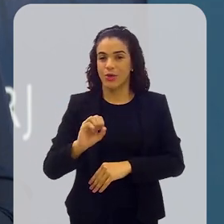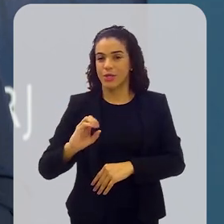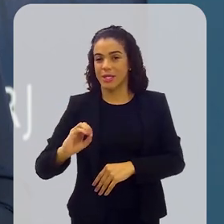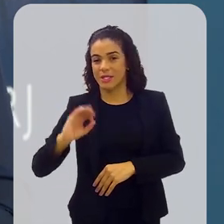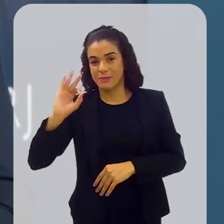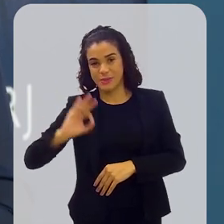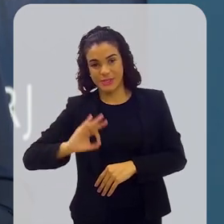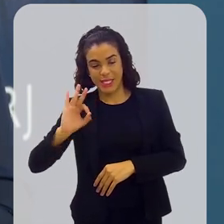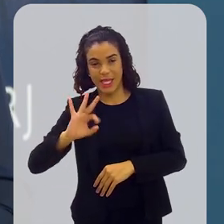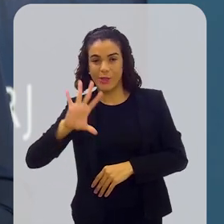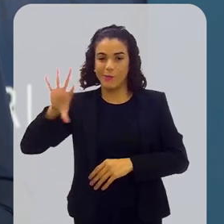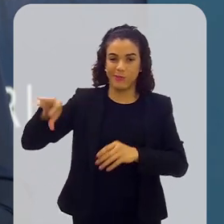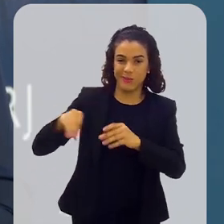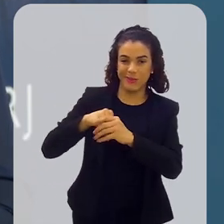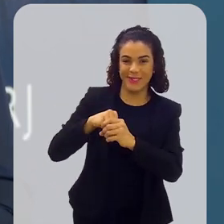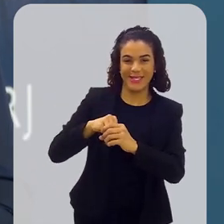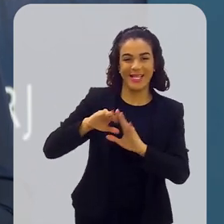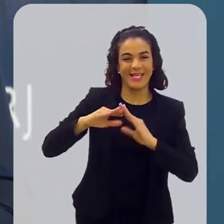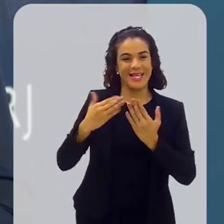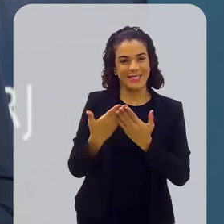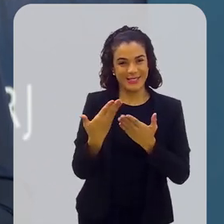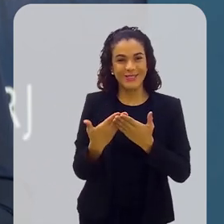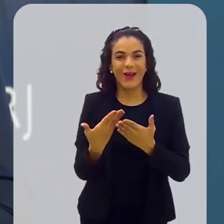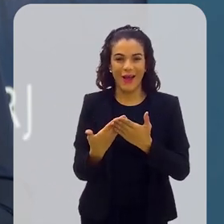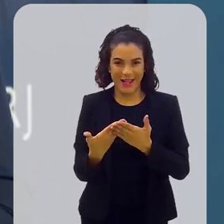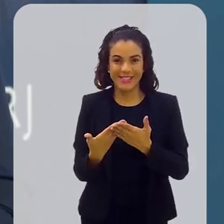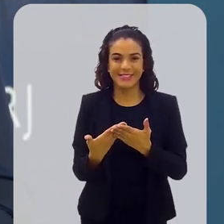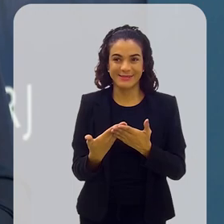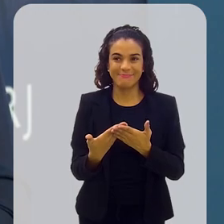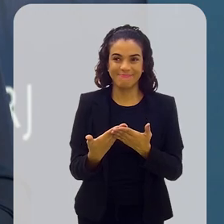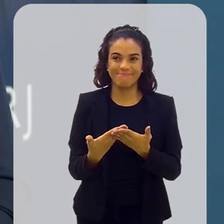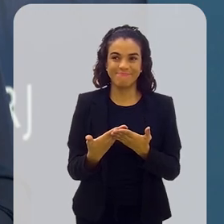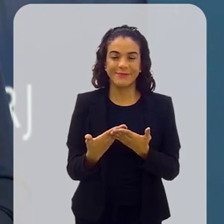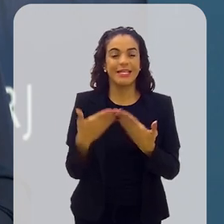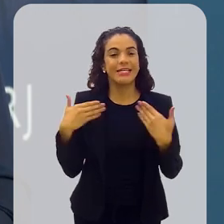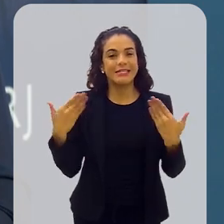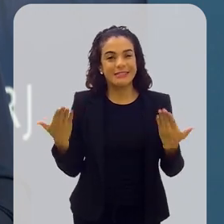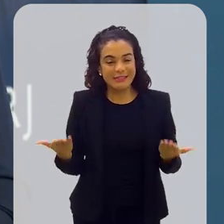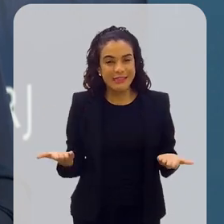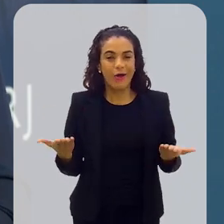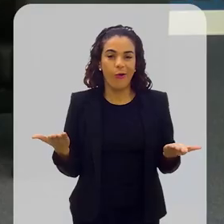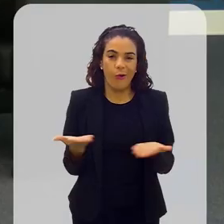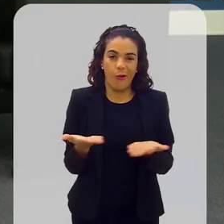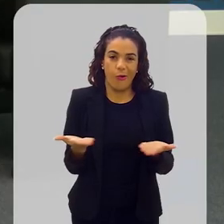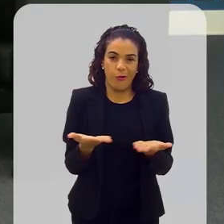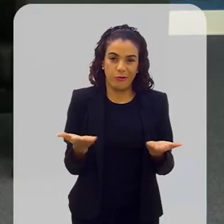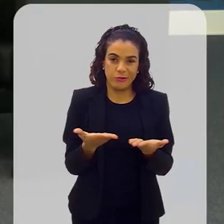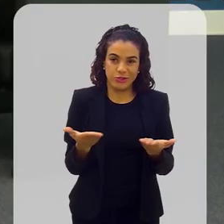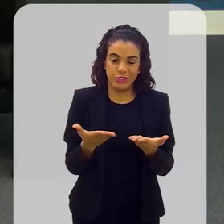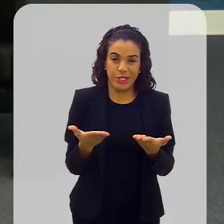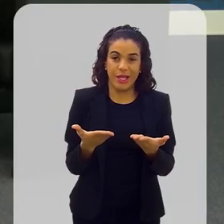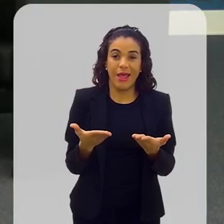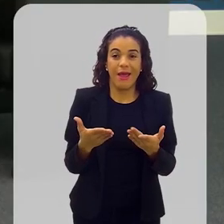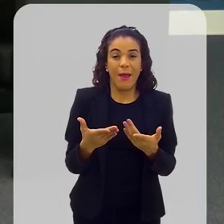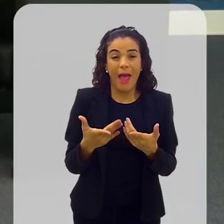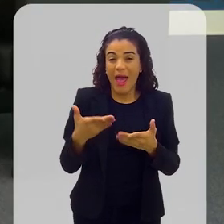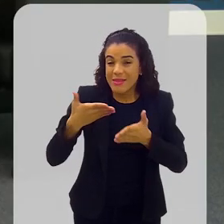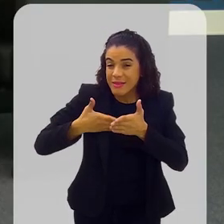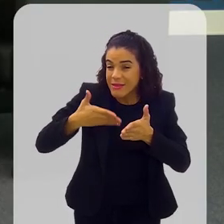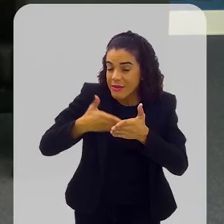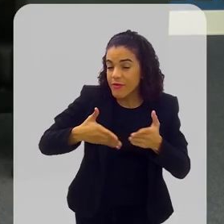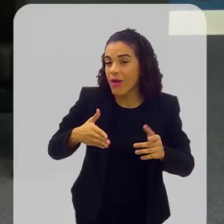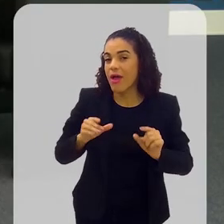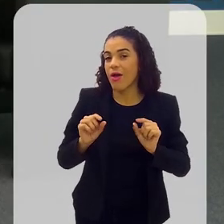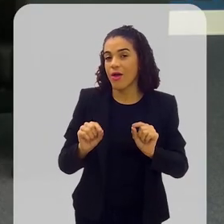torno de mais de 80% desses indivíduos inseridos nas escolas. Então, e hoje a grande